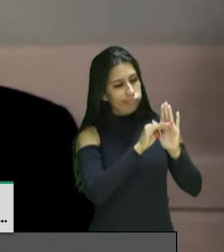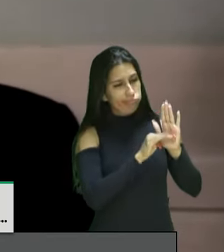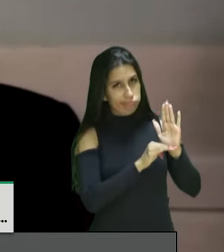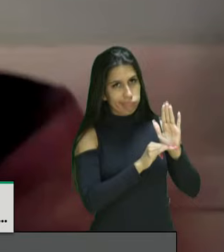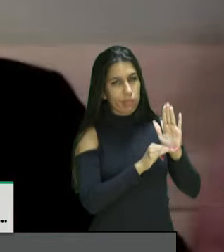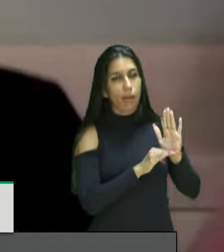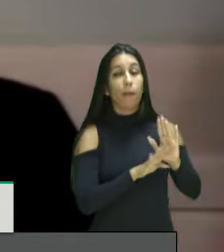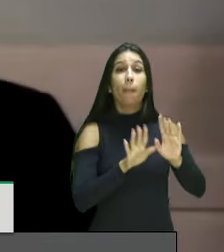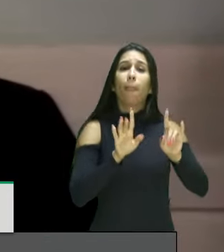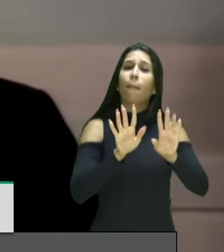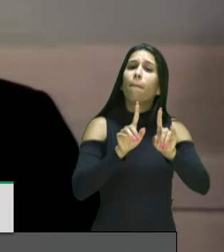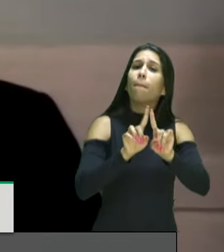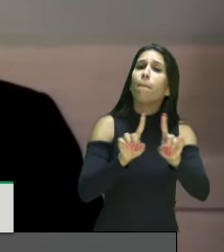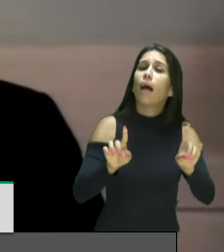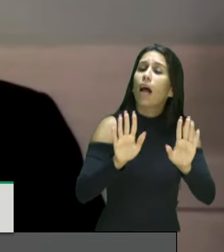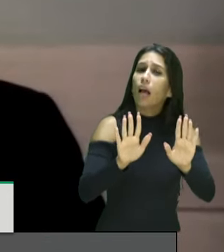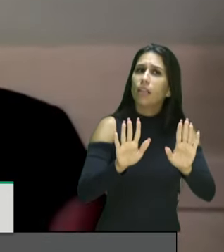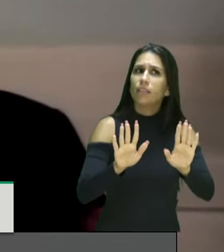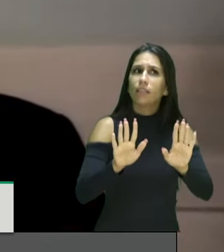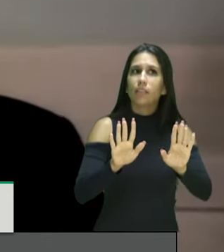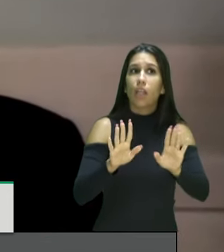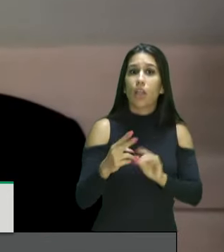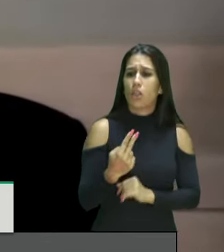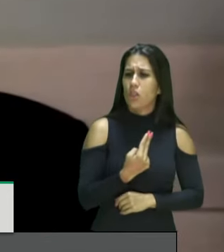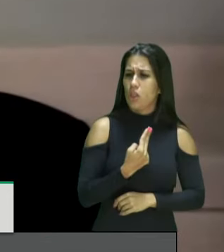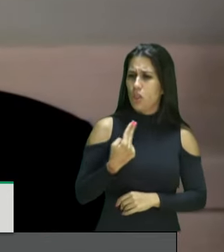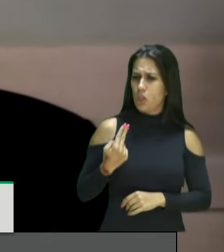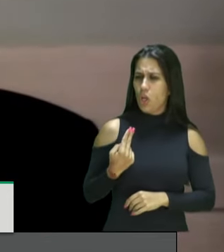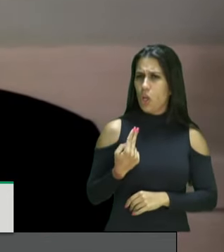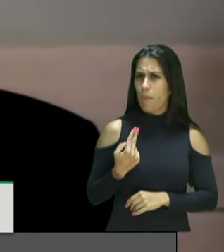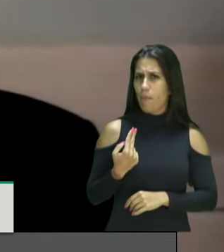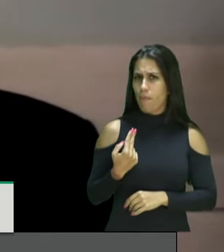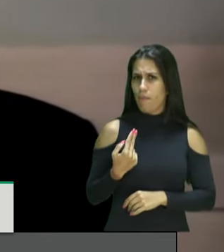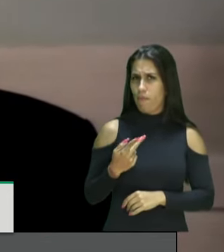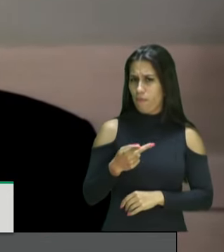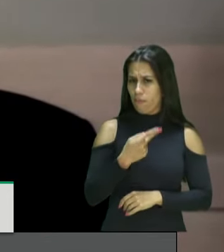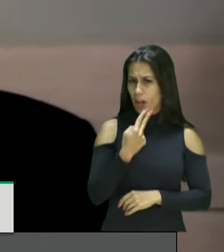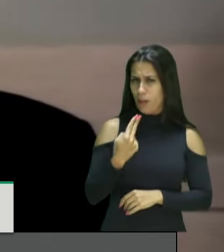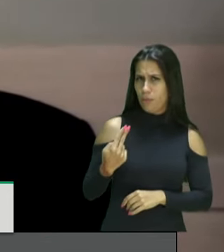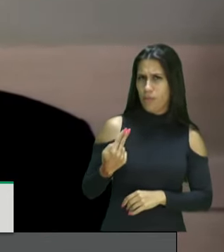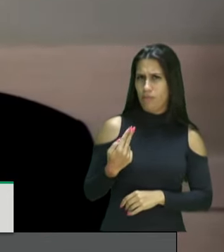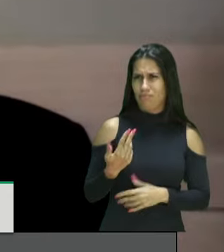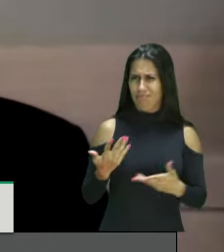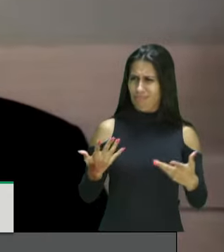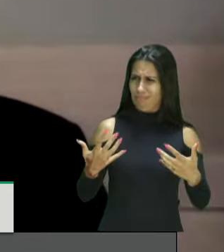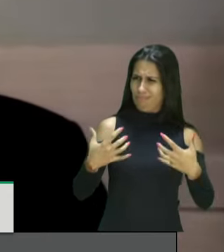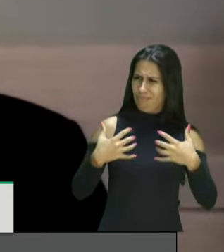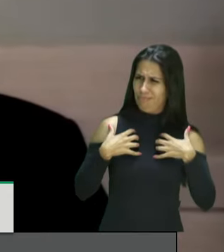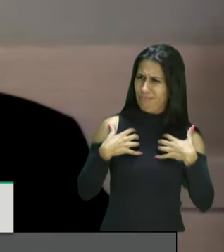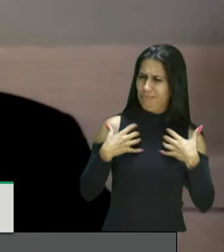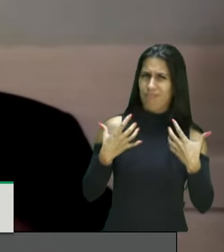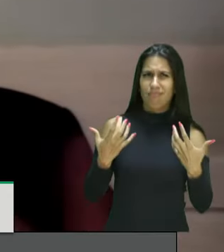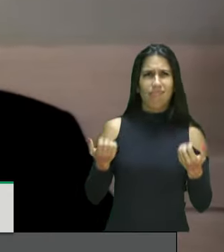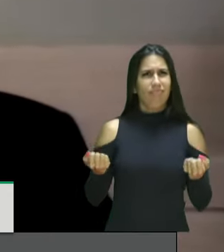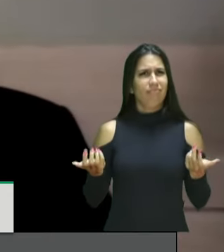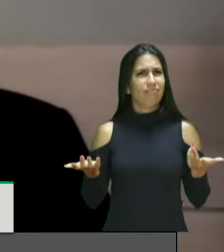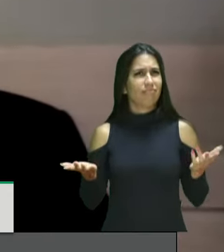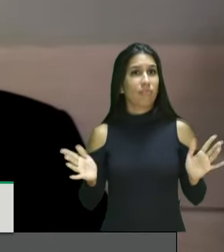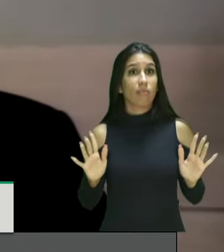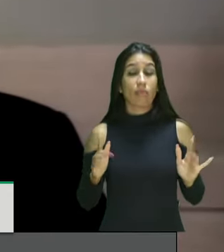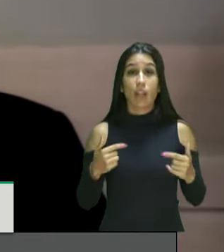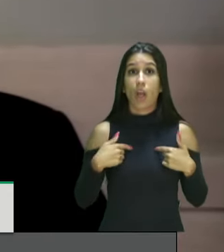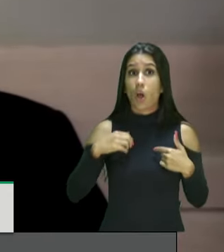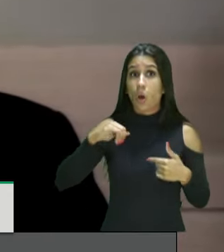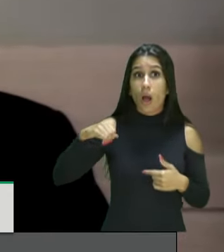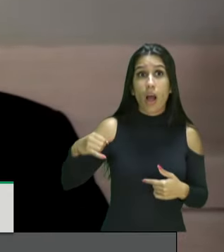meu nome tendo sido citado de uma maneira bastante agressiva eu preciso aproveitar a